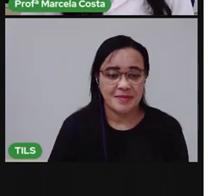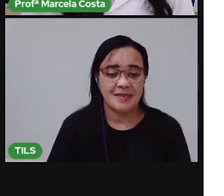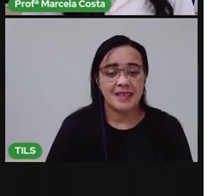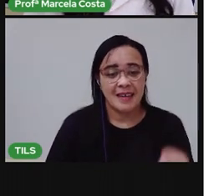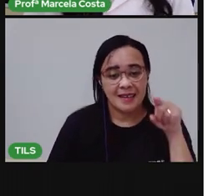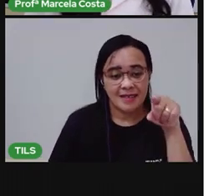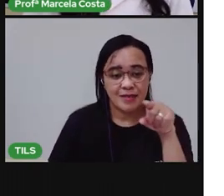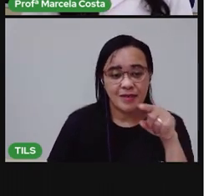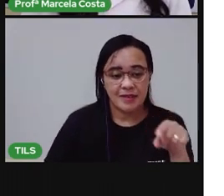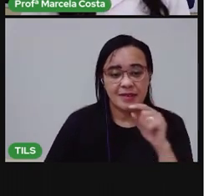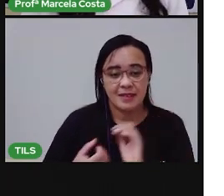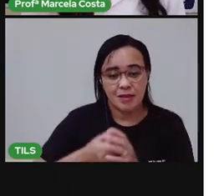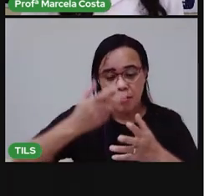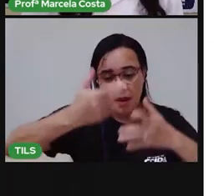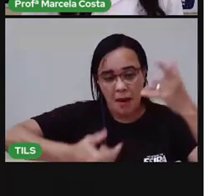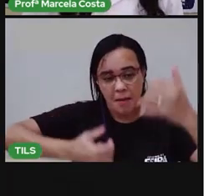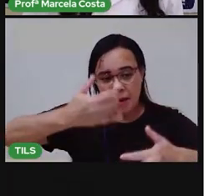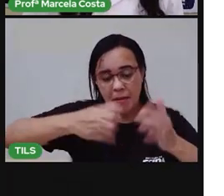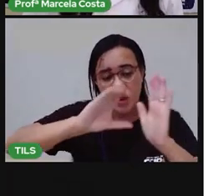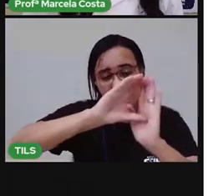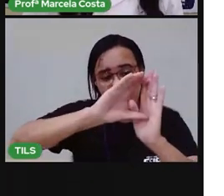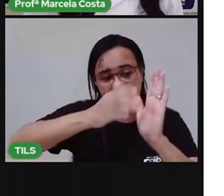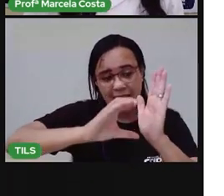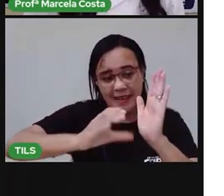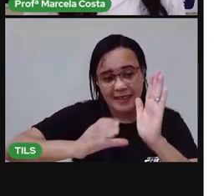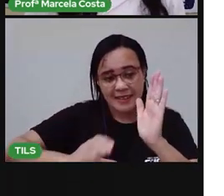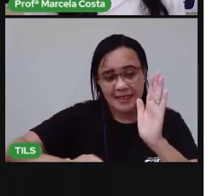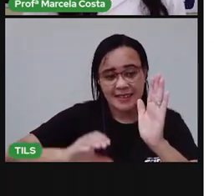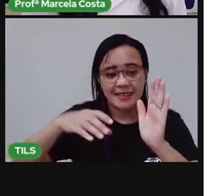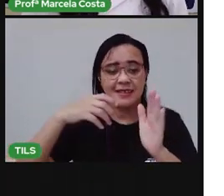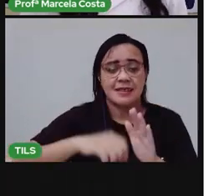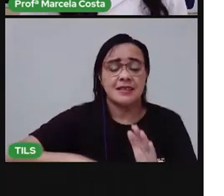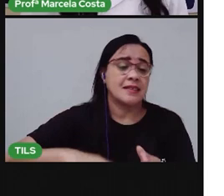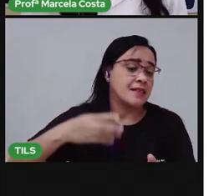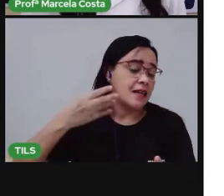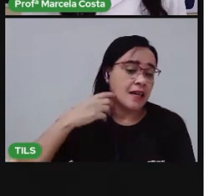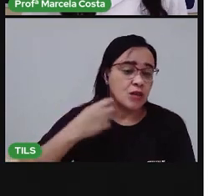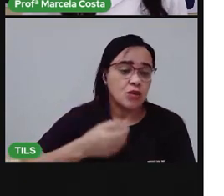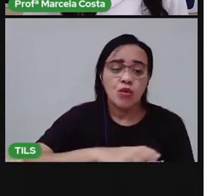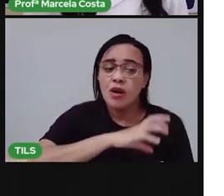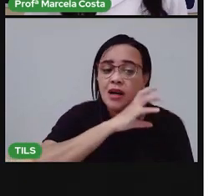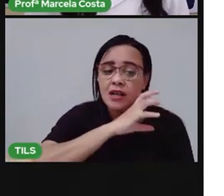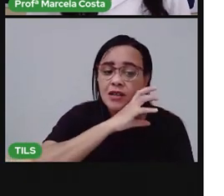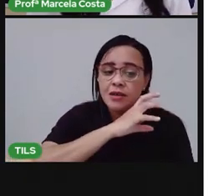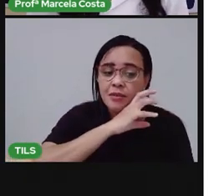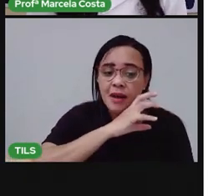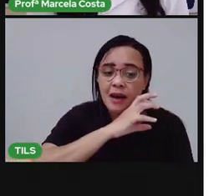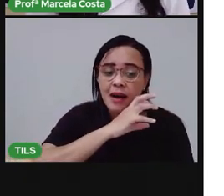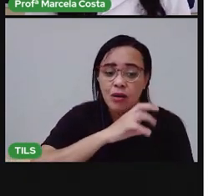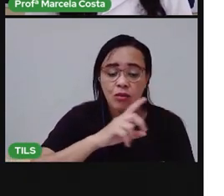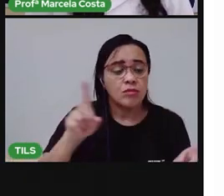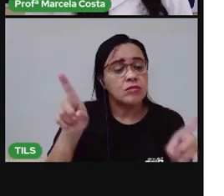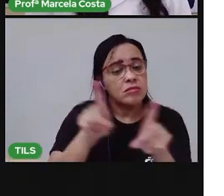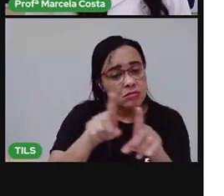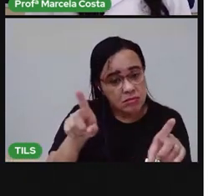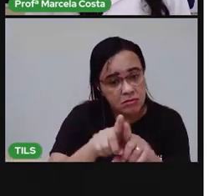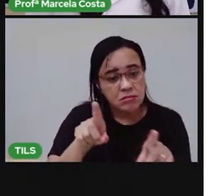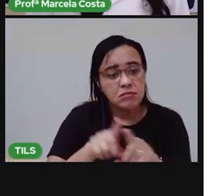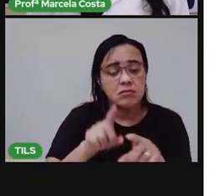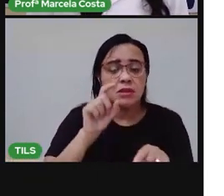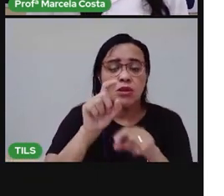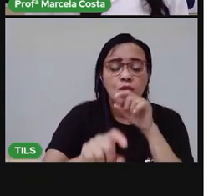características dos animais. Vão aprender também a comunicar quantidades